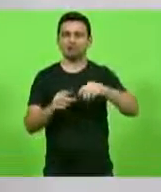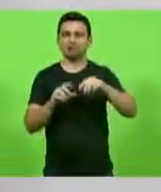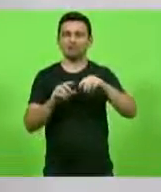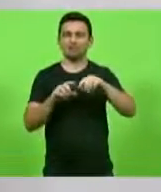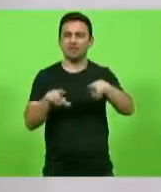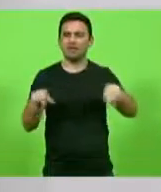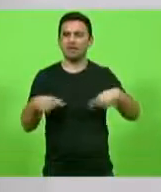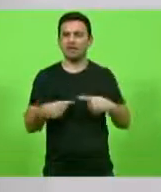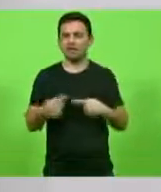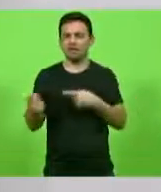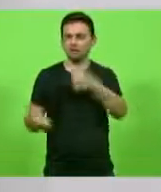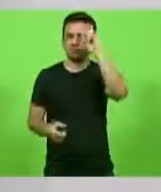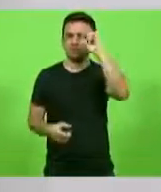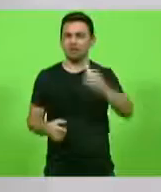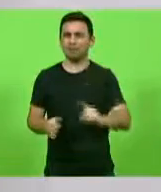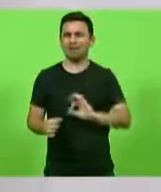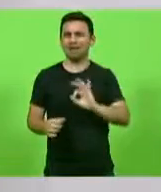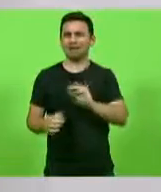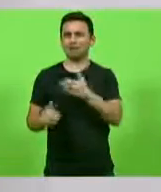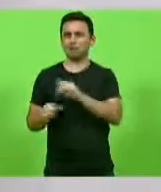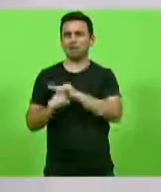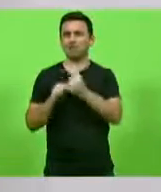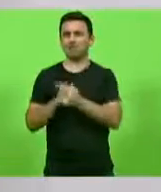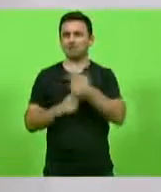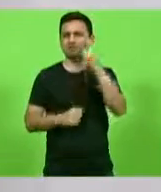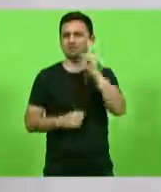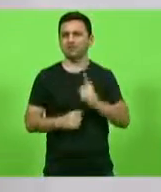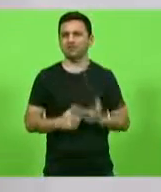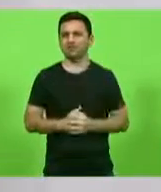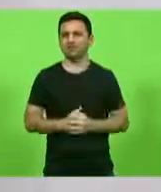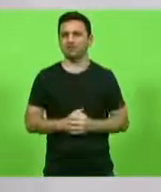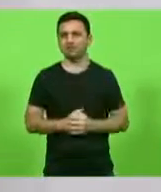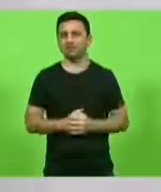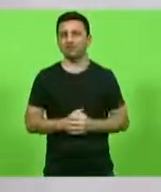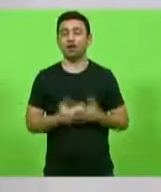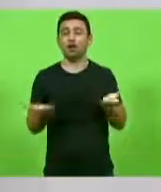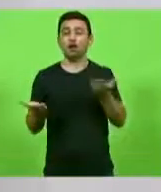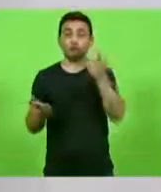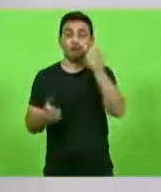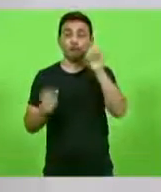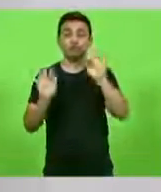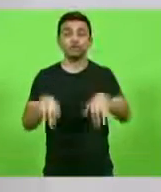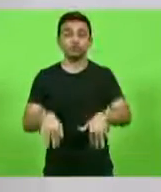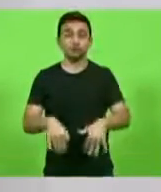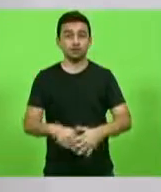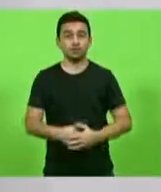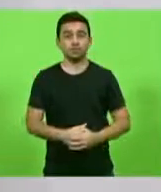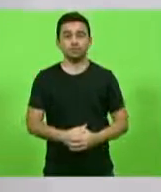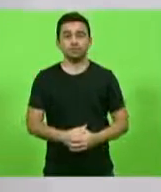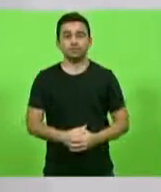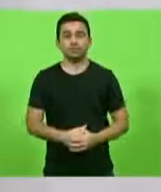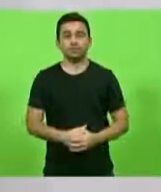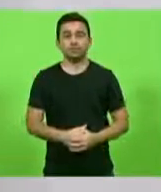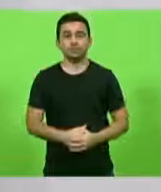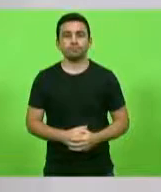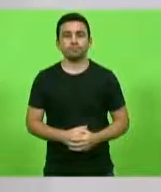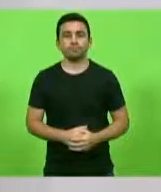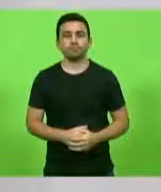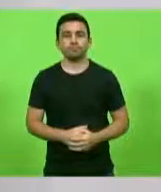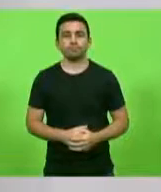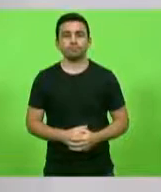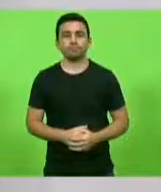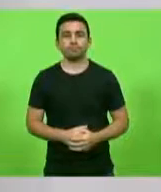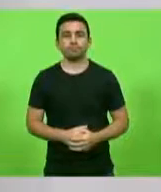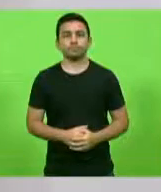geografia? Uma naba dessa? Mas vamos para o gran finale. Vamos para o gran finale. Pode